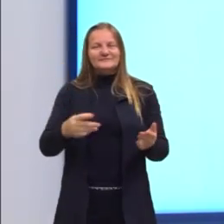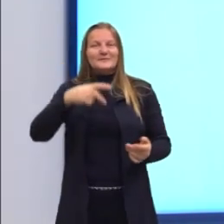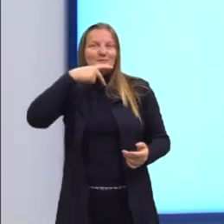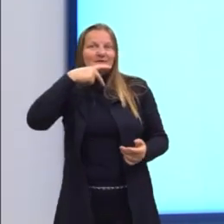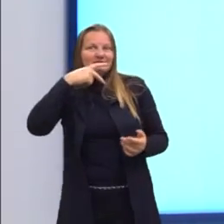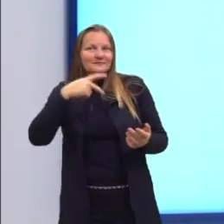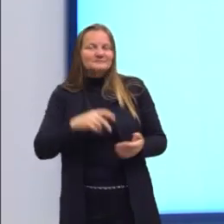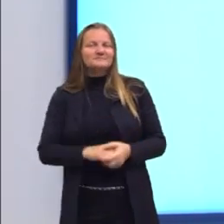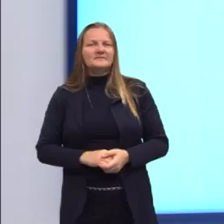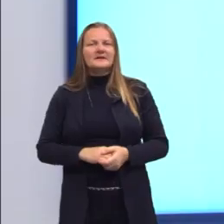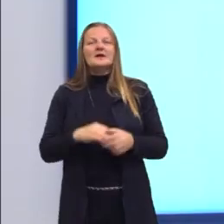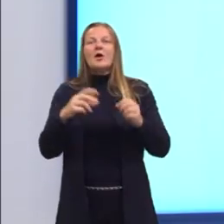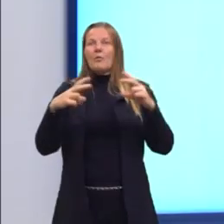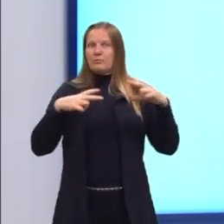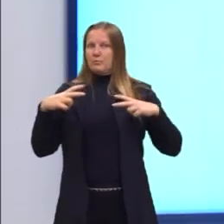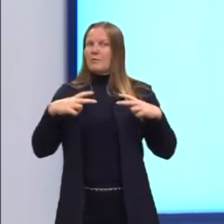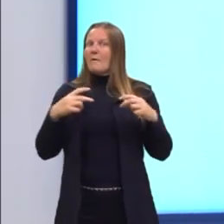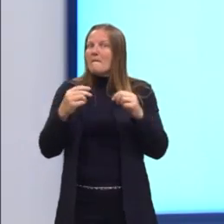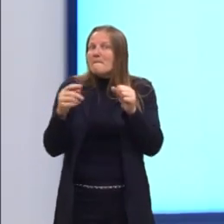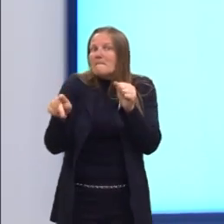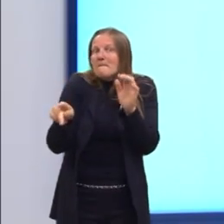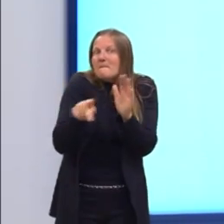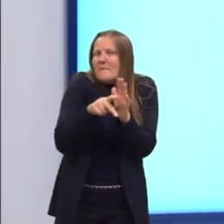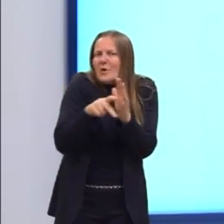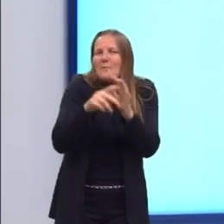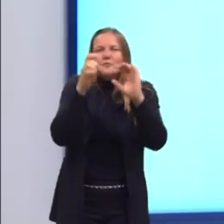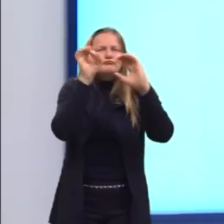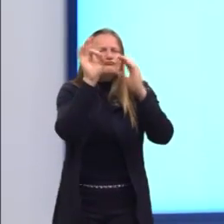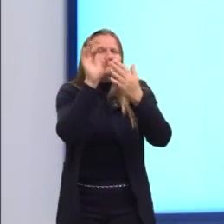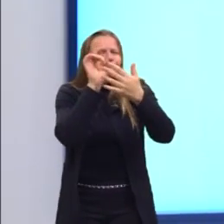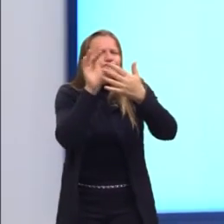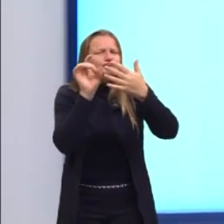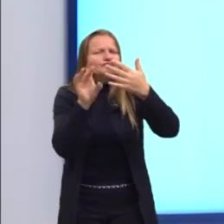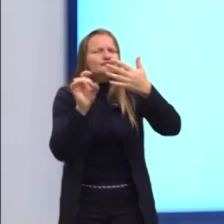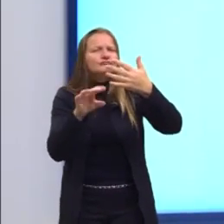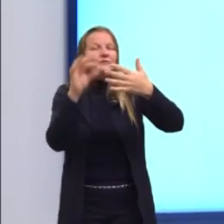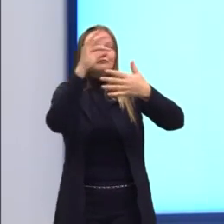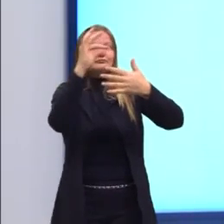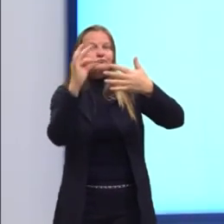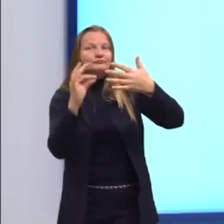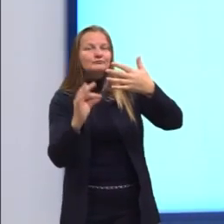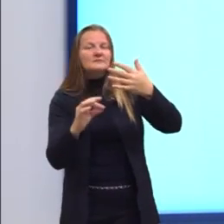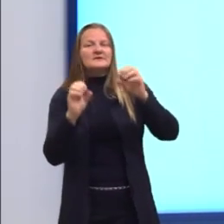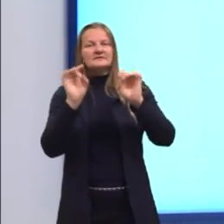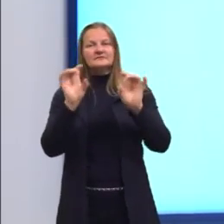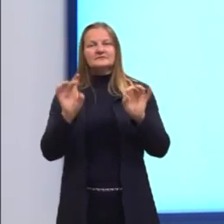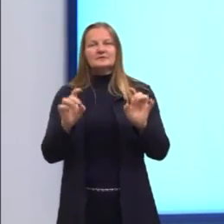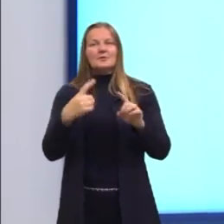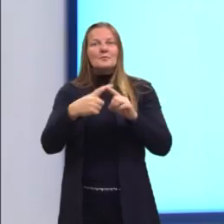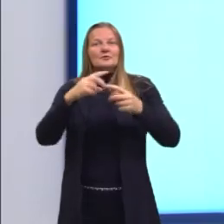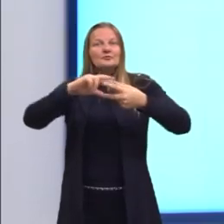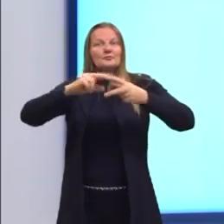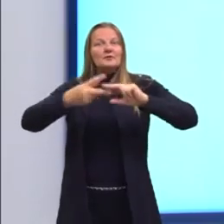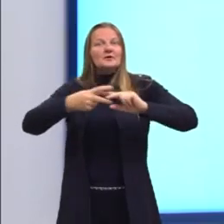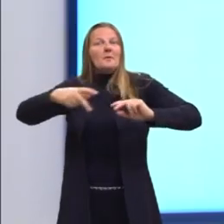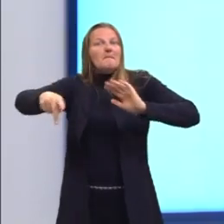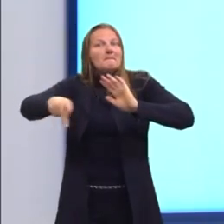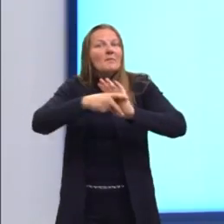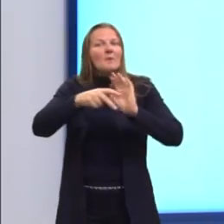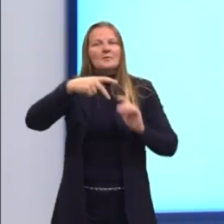casos particulares de poliedros. Então, por isso que pode ser chamado de poliedros de Platão.